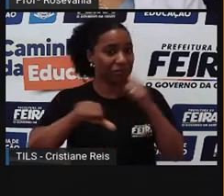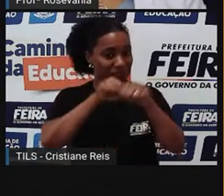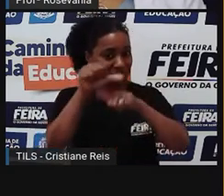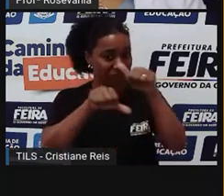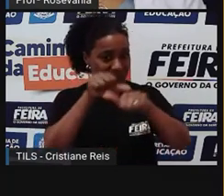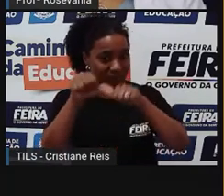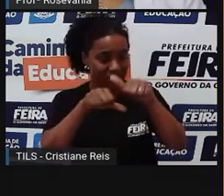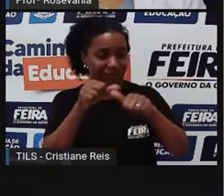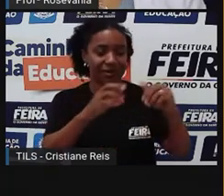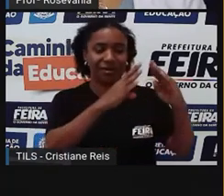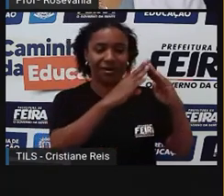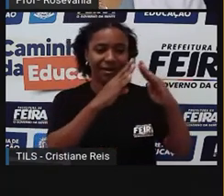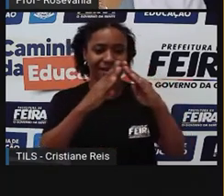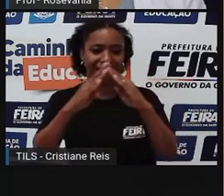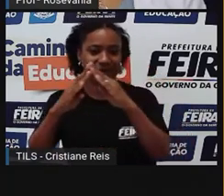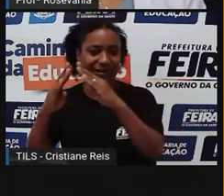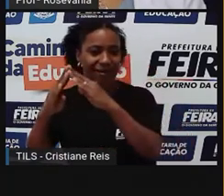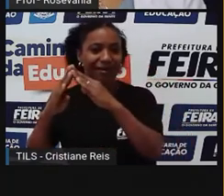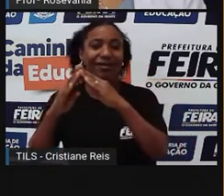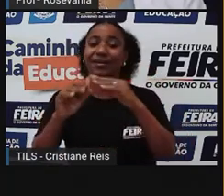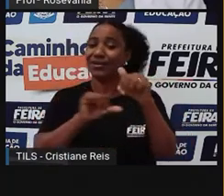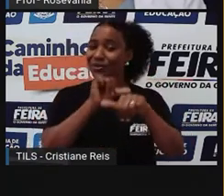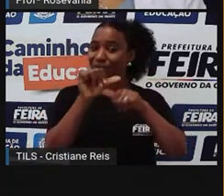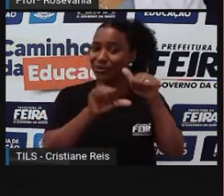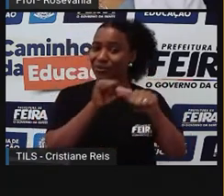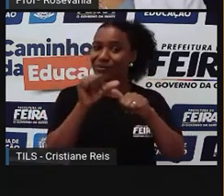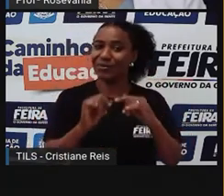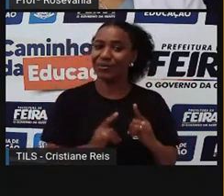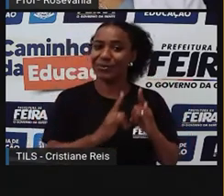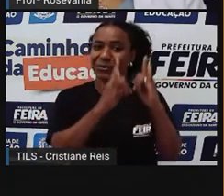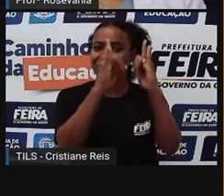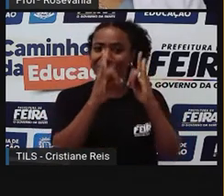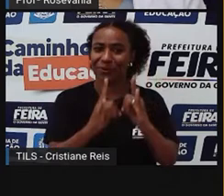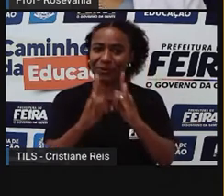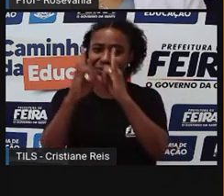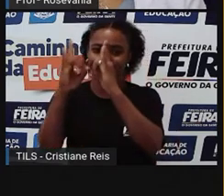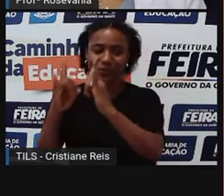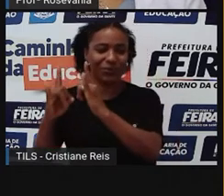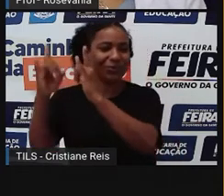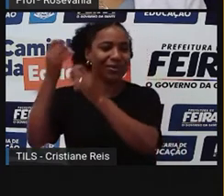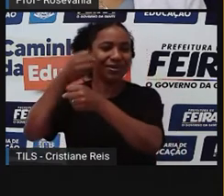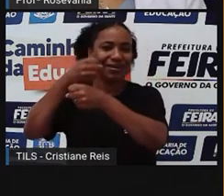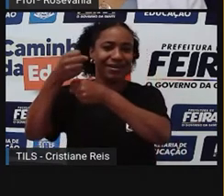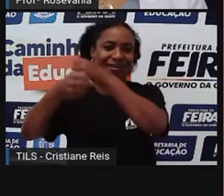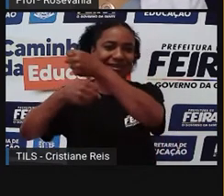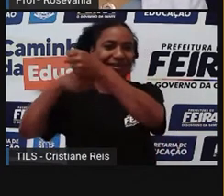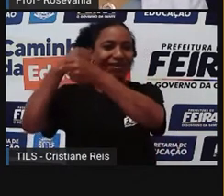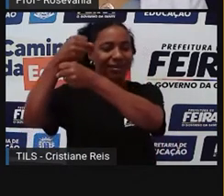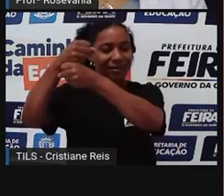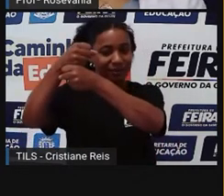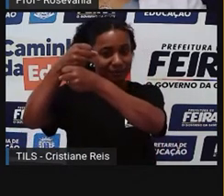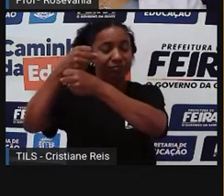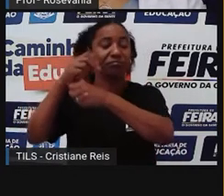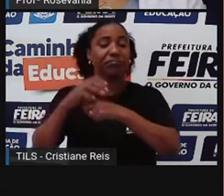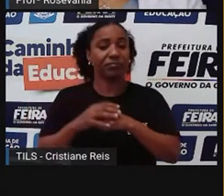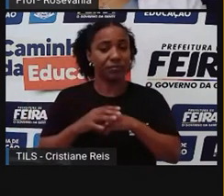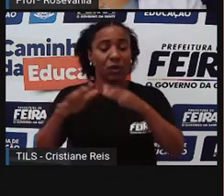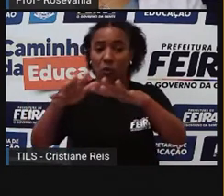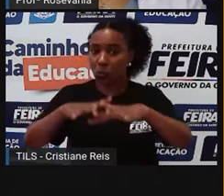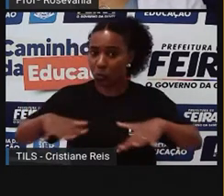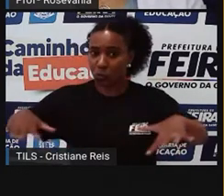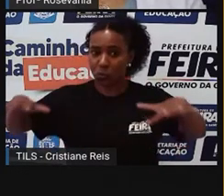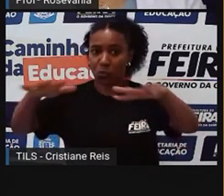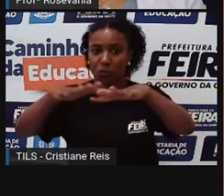das residências, e agora a gente está mudando para a ideia de prédios, o que acaba otimizando o